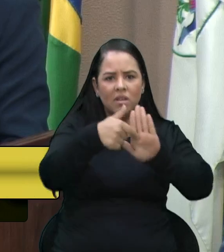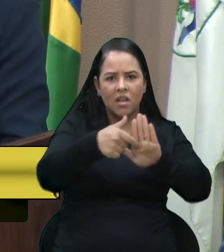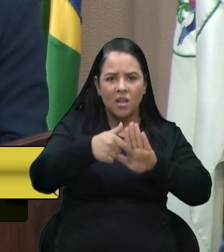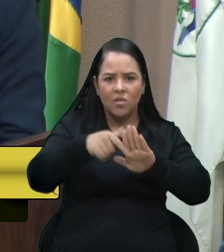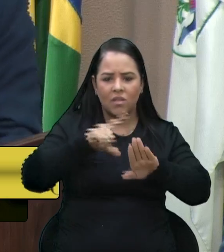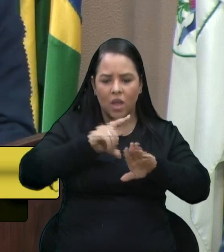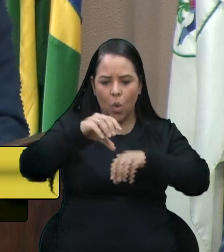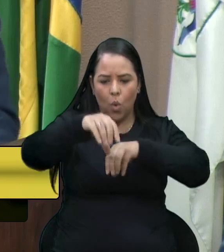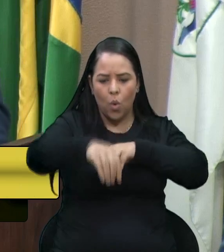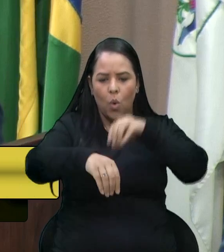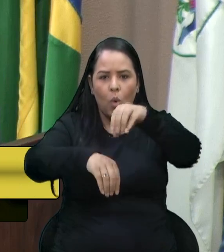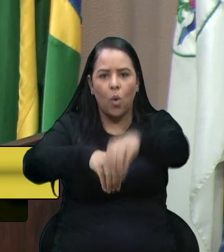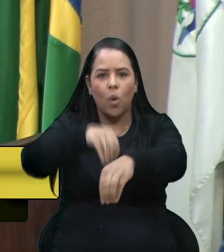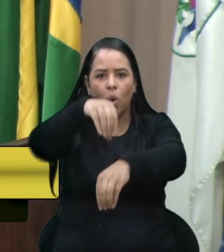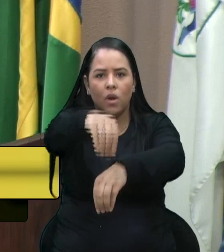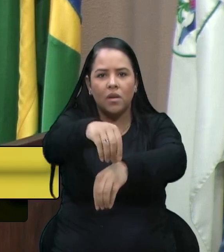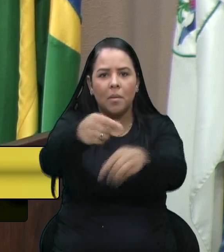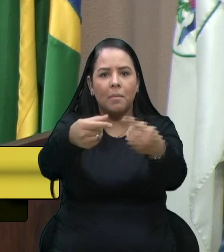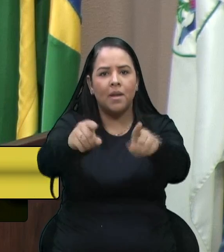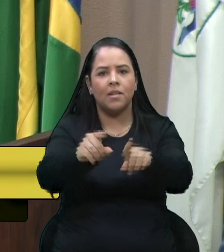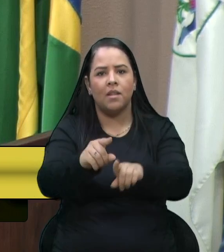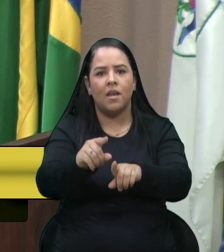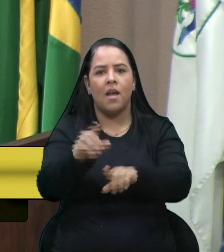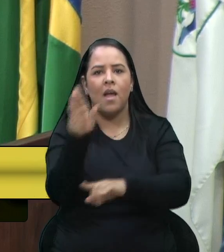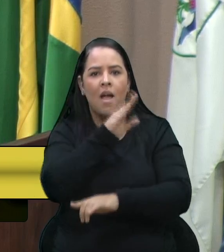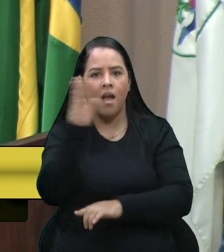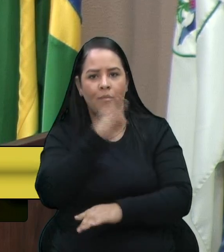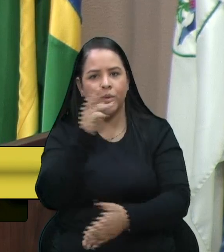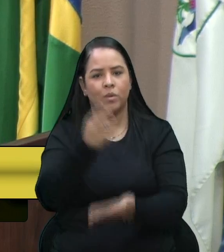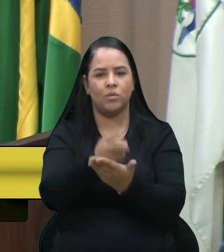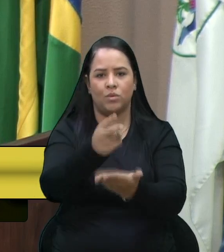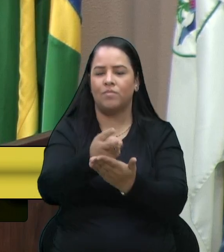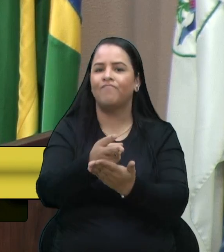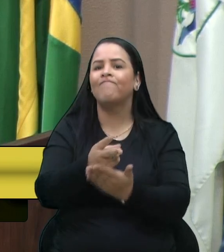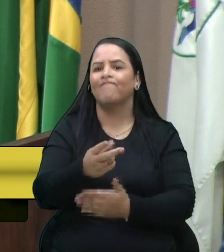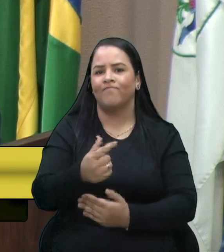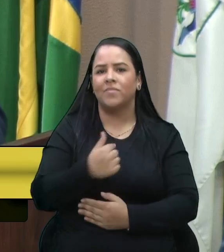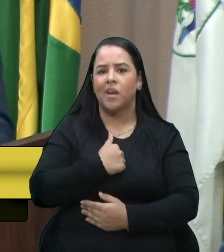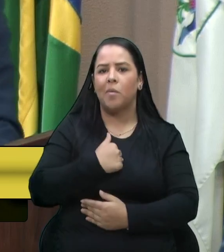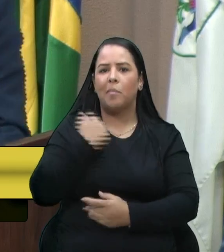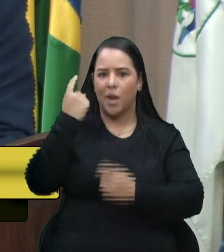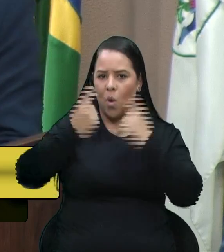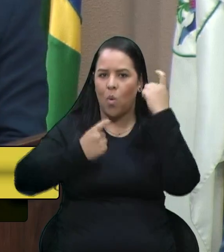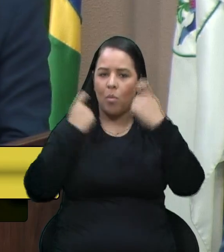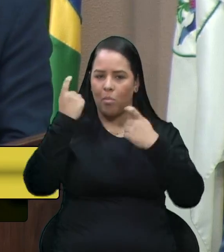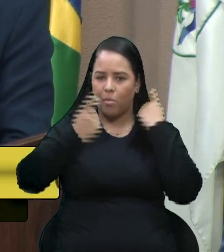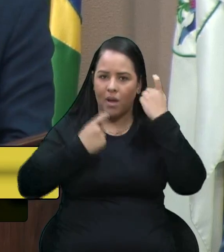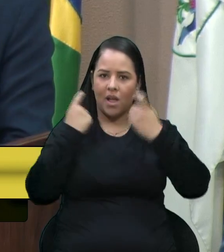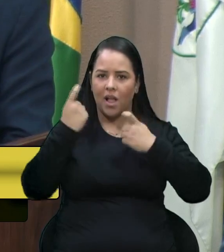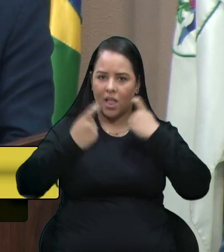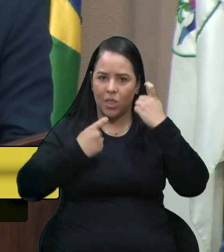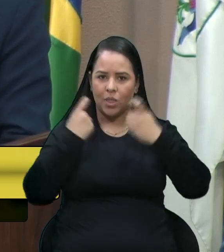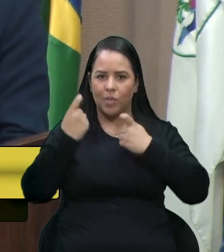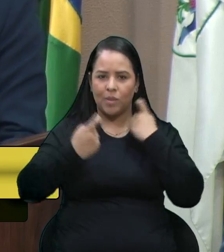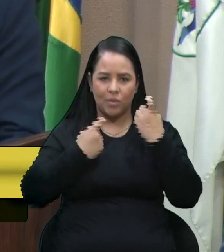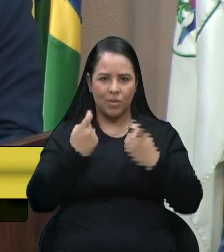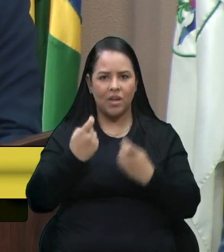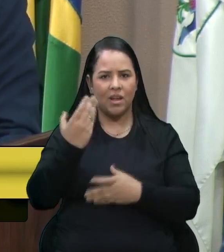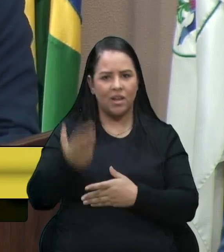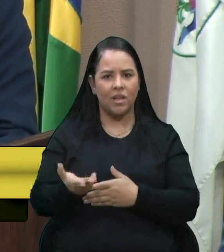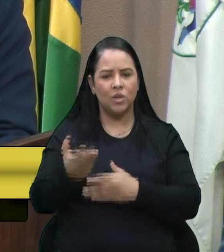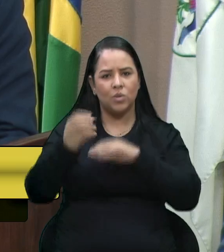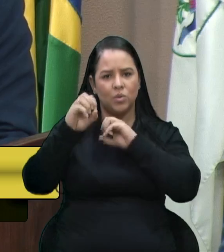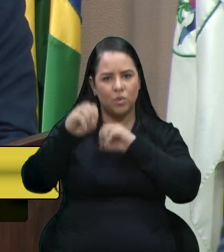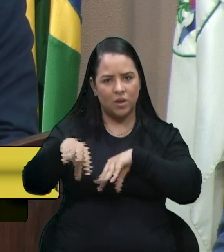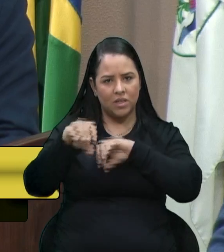a alta velocidade. Então, assim, é preocupante essa questão da educação